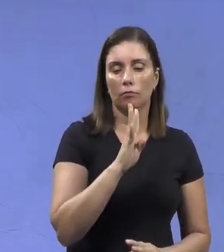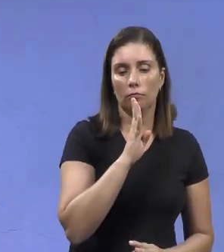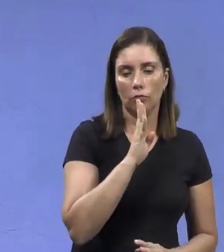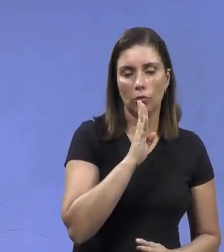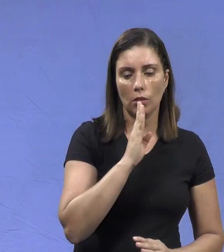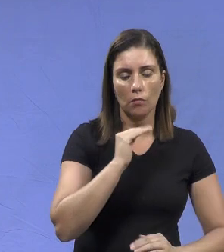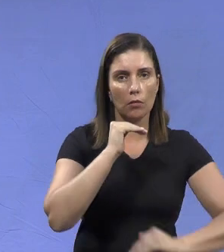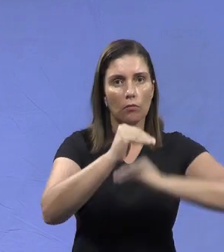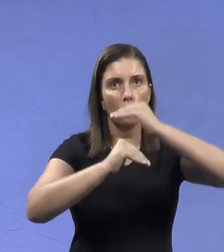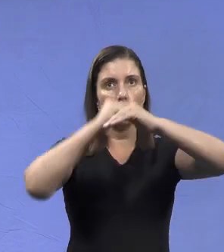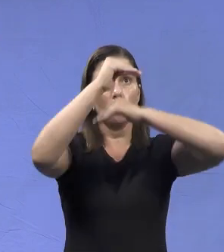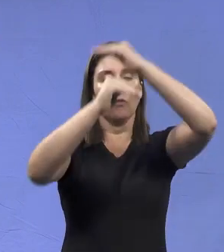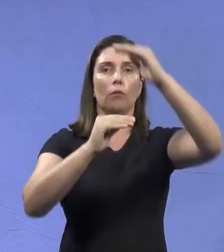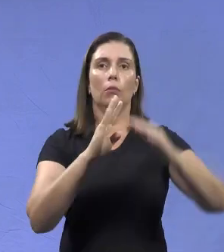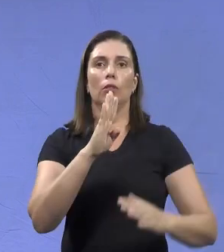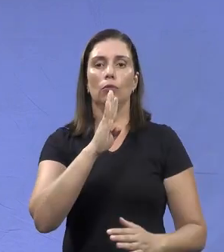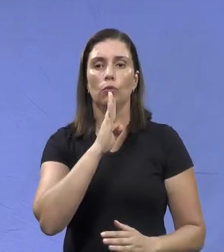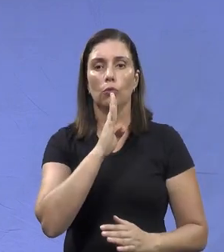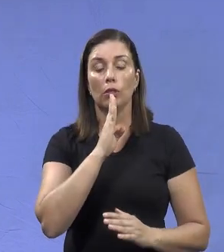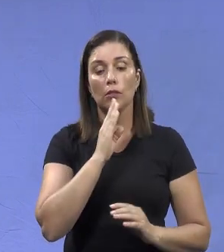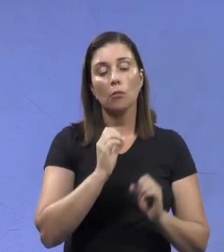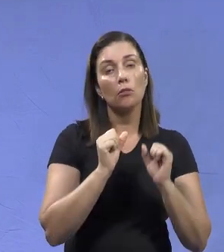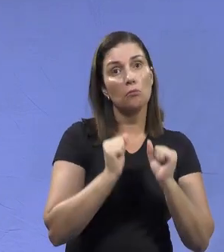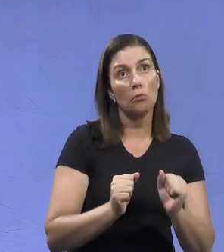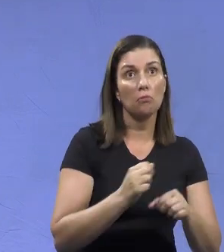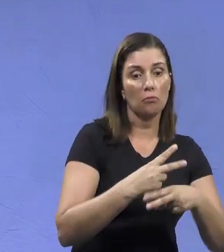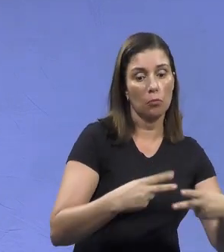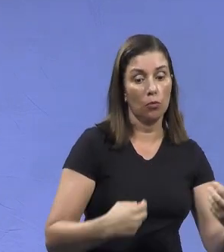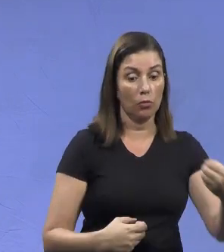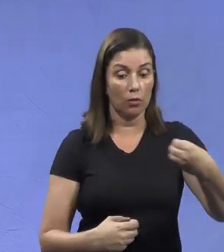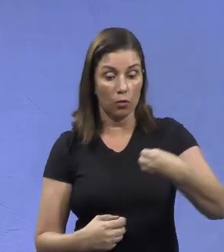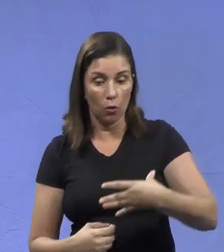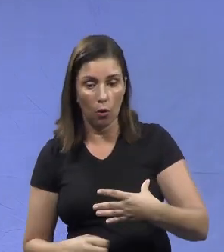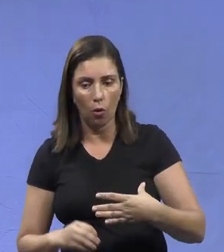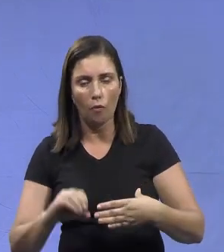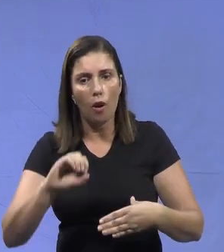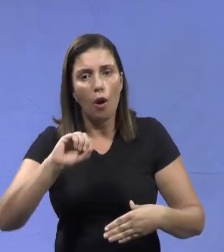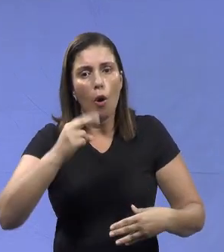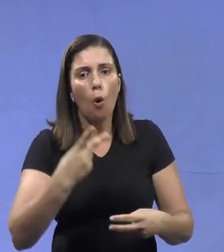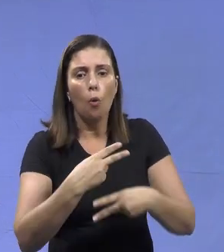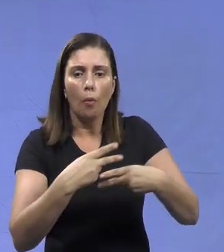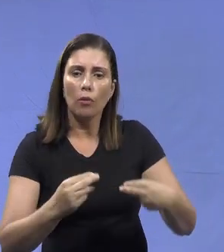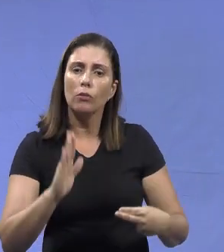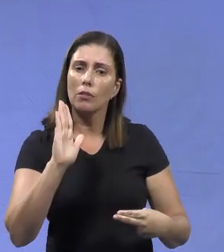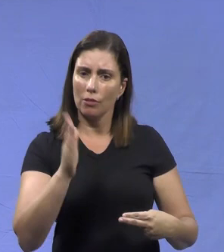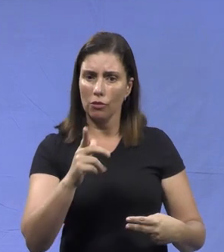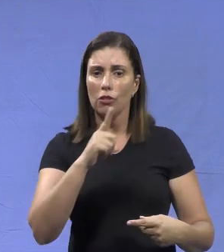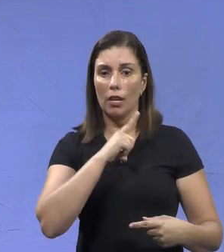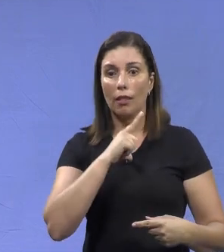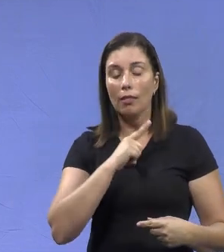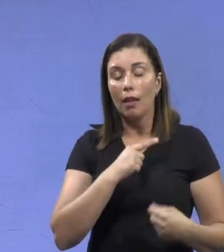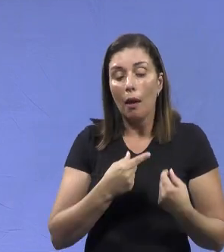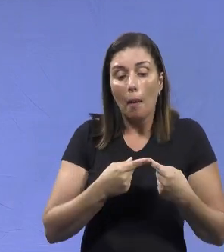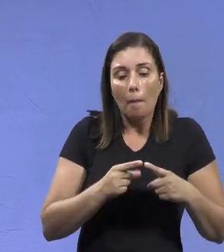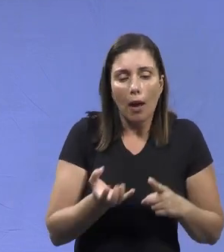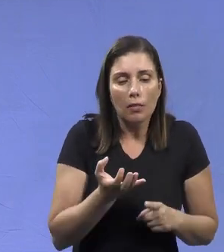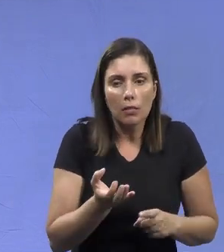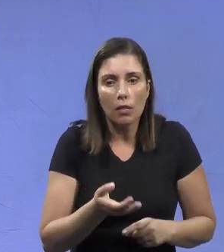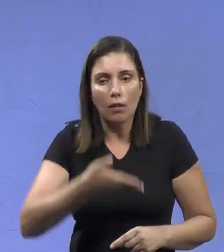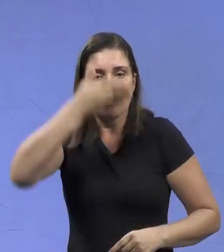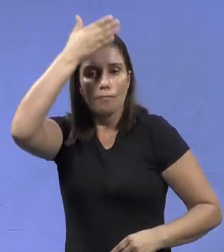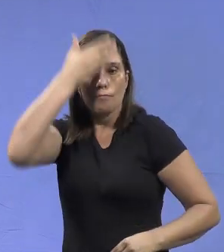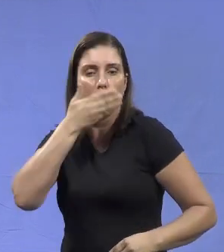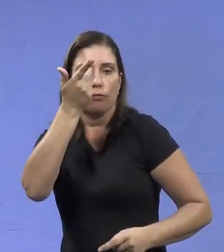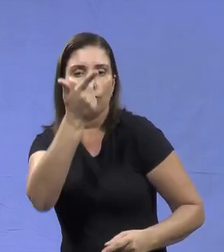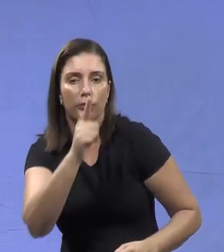conhecimento, a construção do conhecimento, né? Ela pode ser de algo novo ou de algo que já existe, mas que queira a